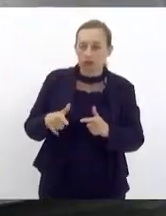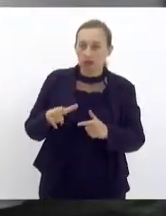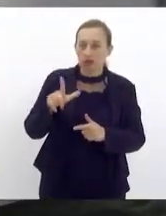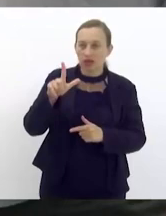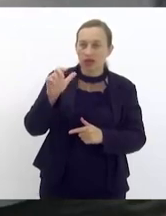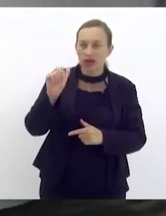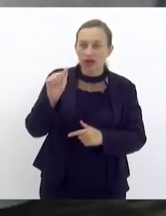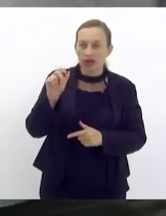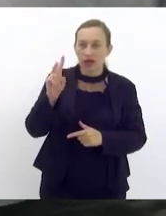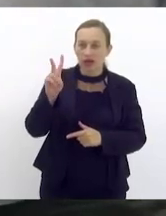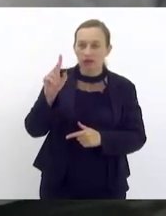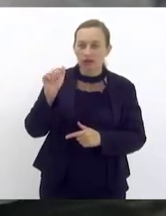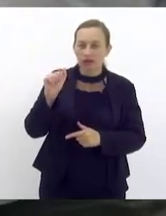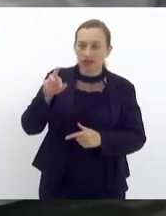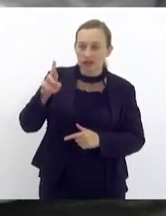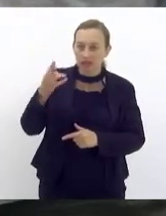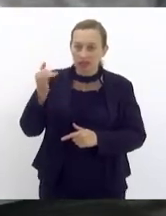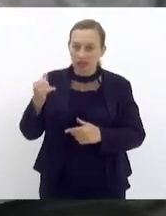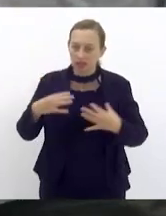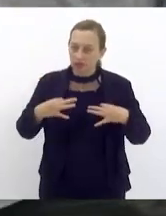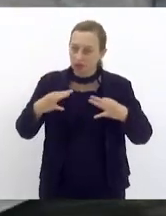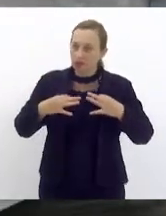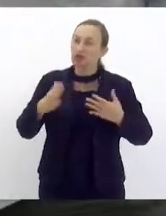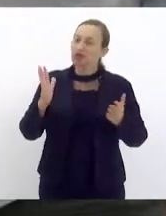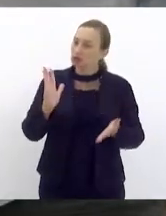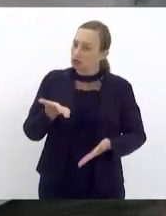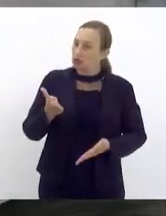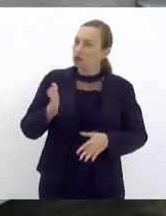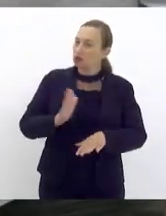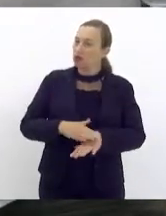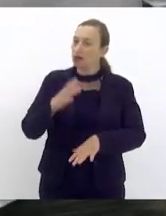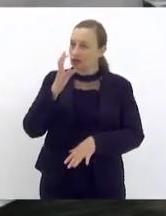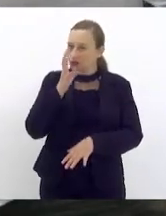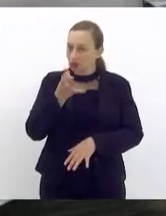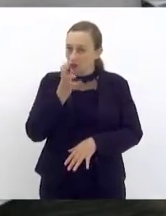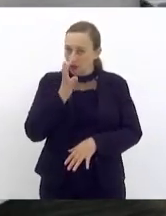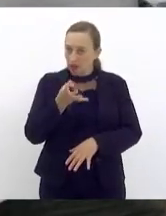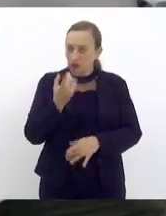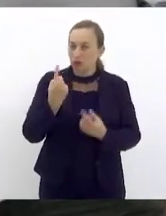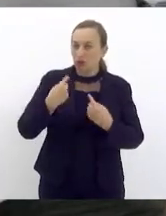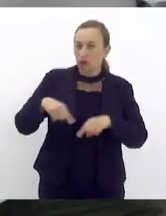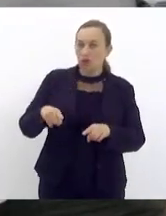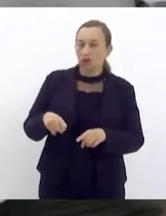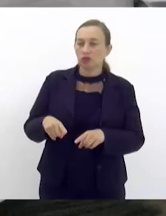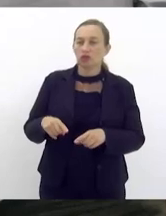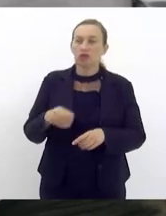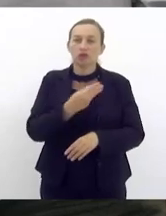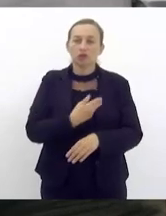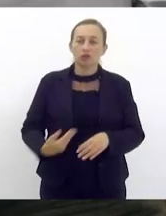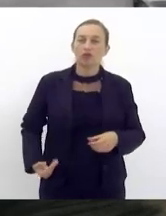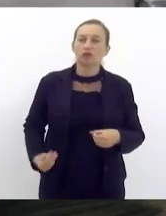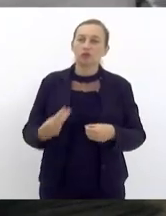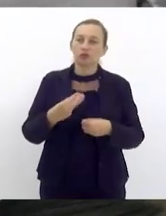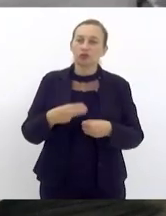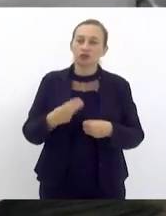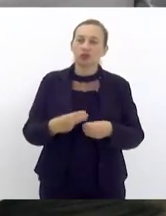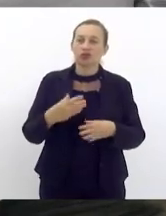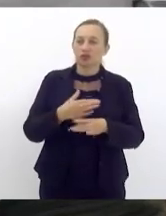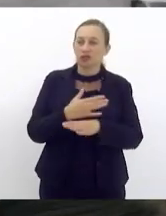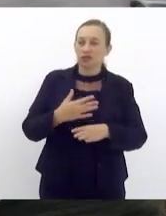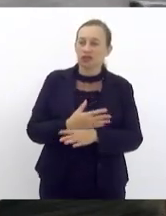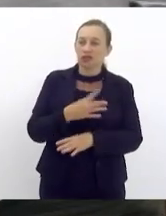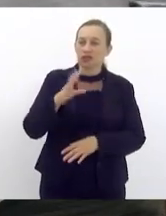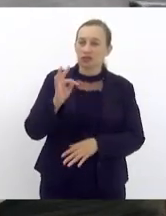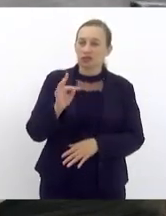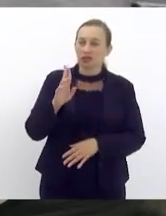em tal cara fica aqui me coloca à disposição e ele já veio com mais denúncias contra o governo municipal da cidade de tal cara então fica aqui